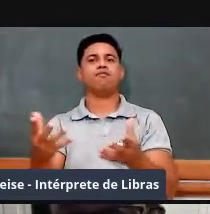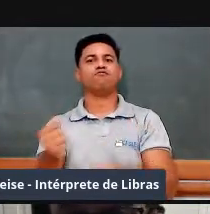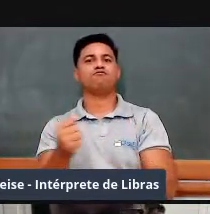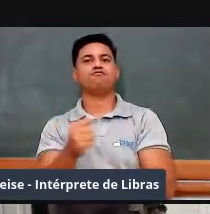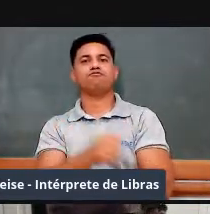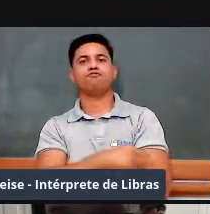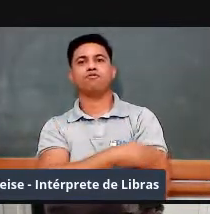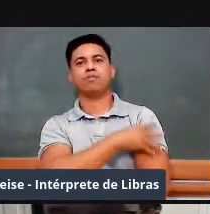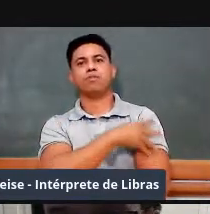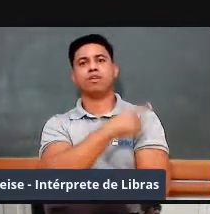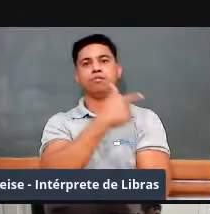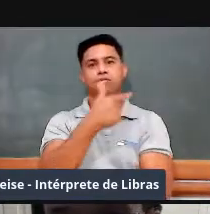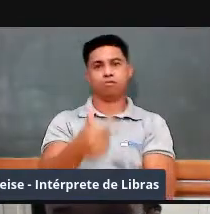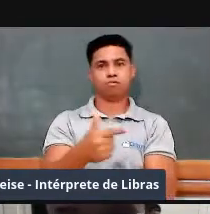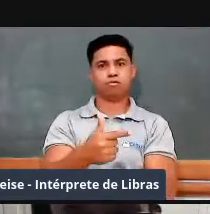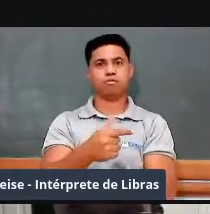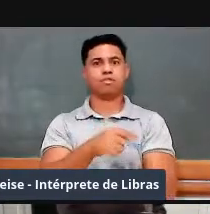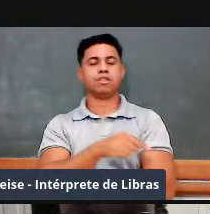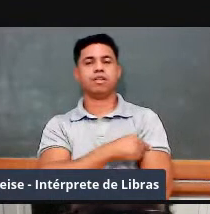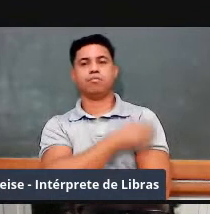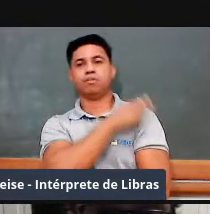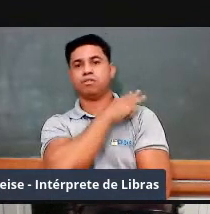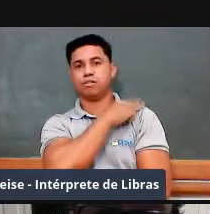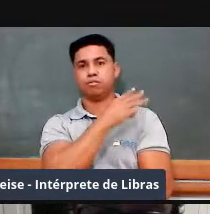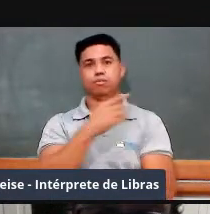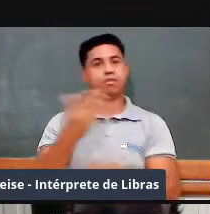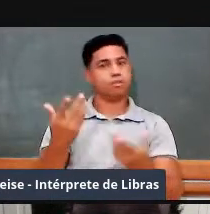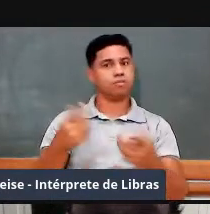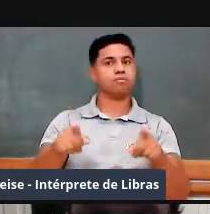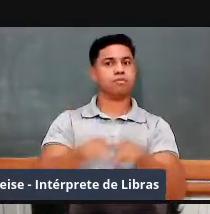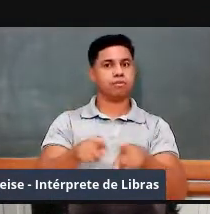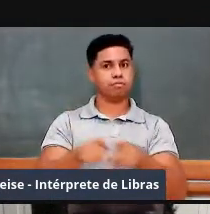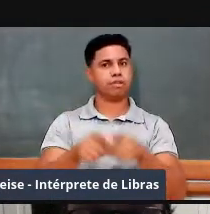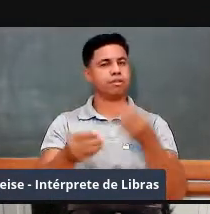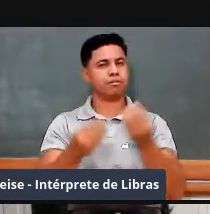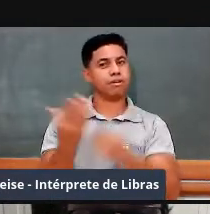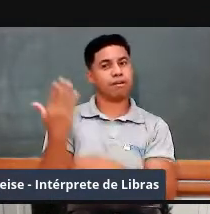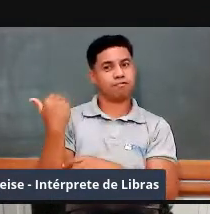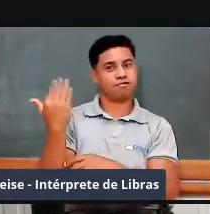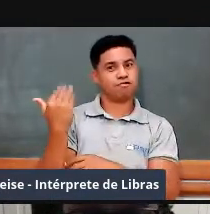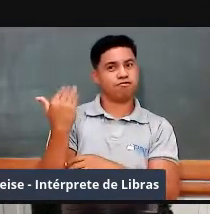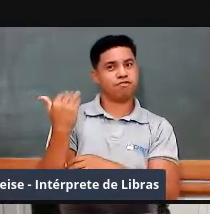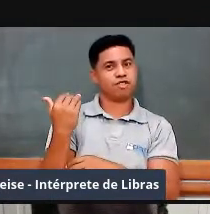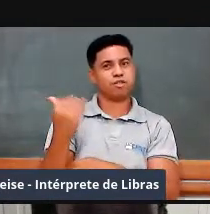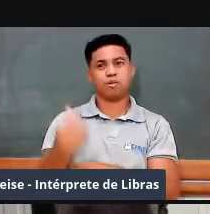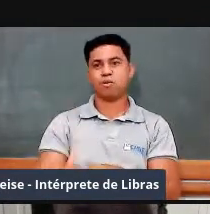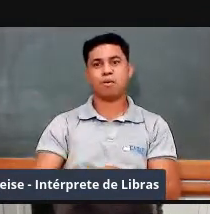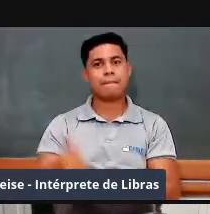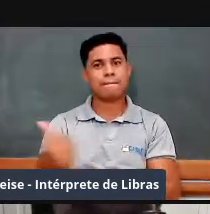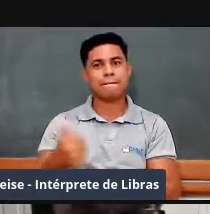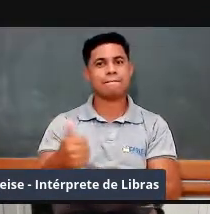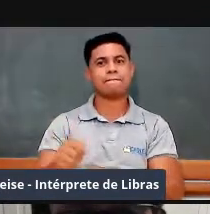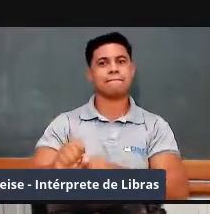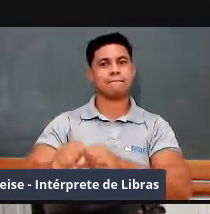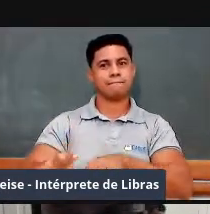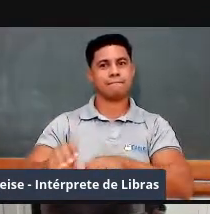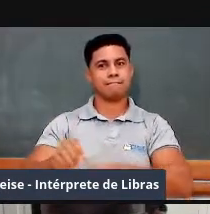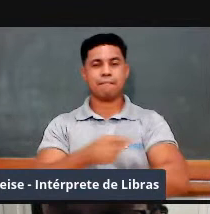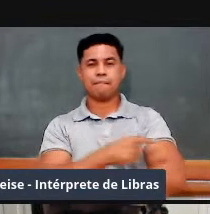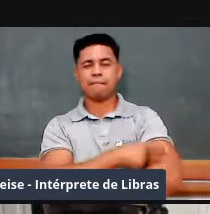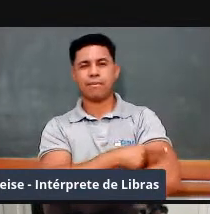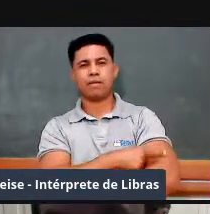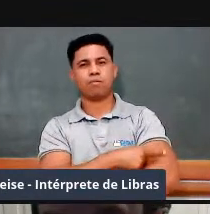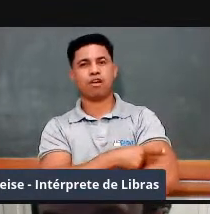ensino médio, e também no antigo ensino primário, hoje correspondente ao ensino